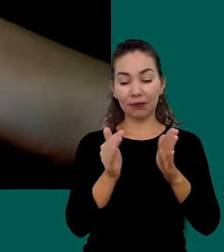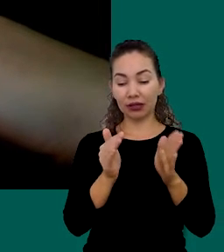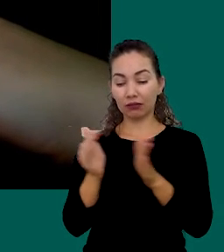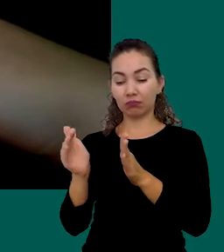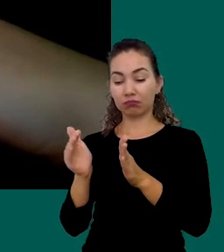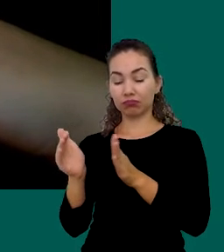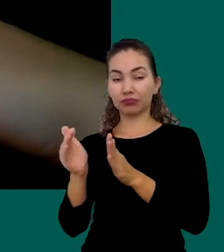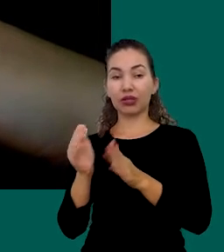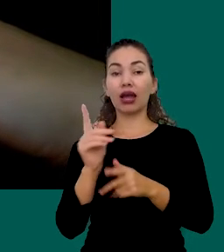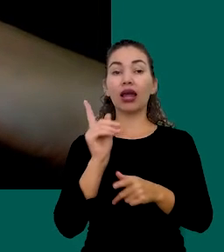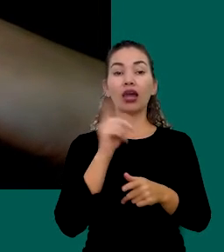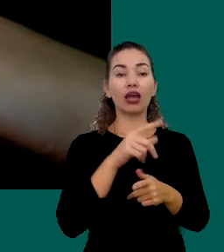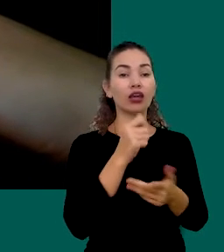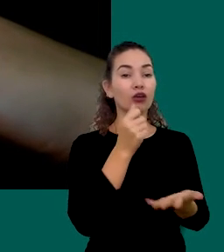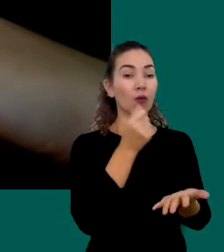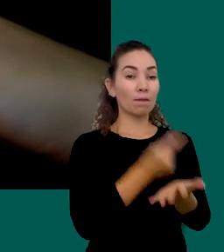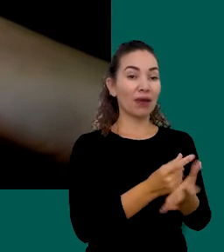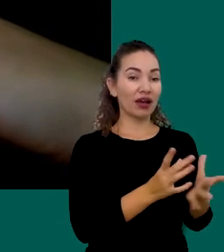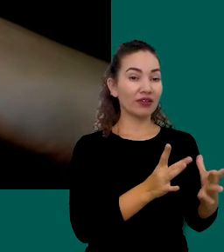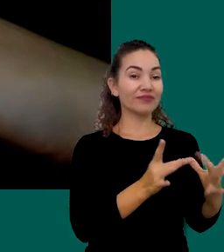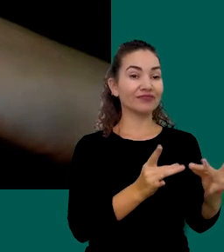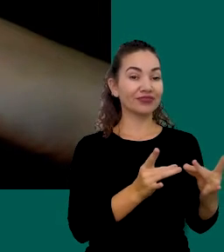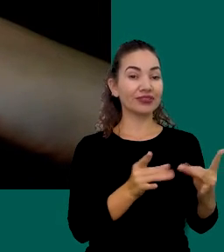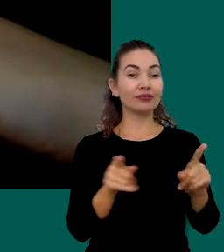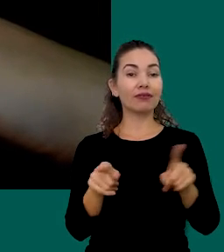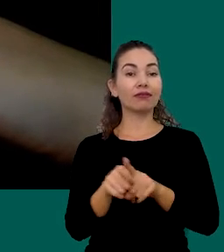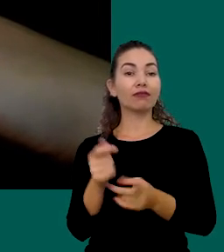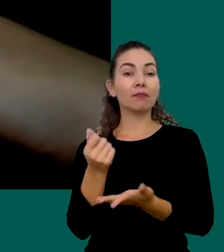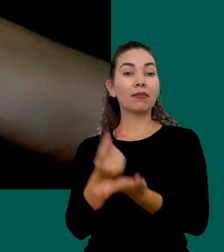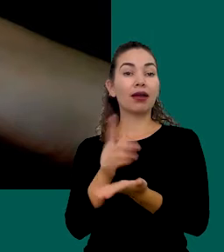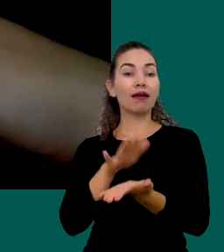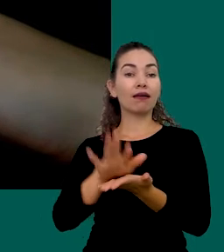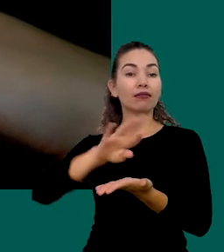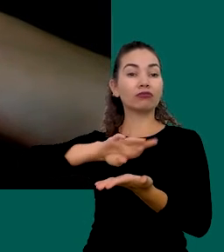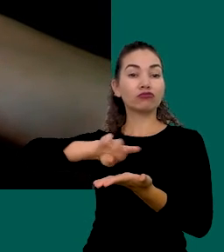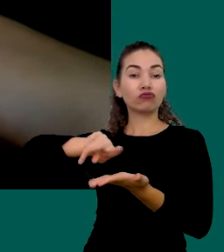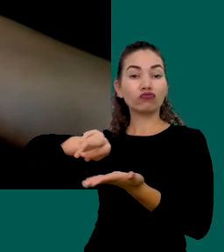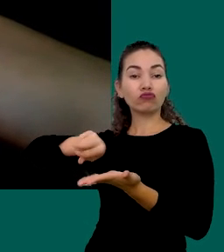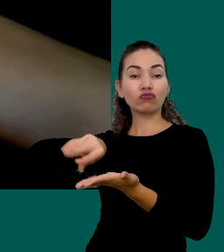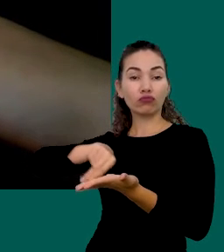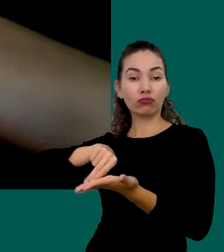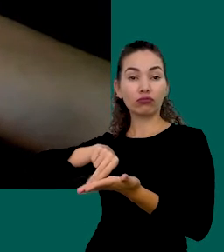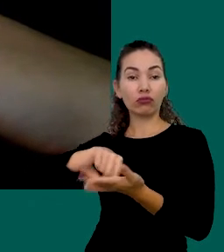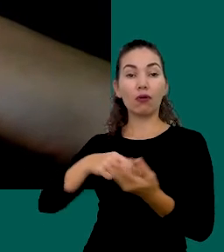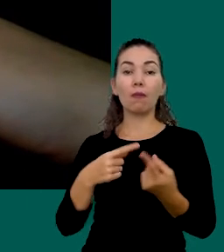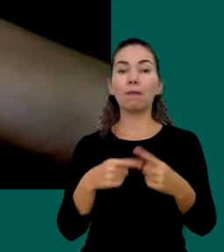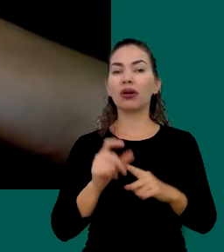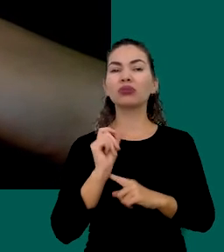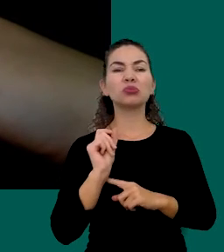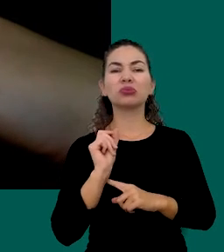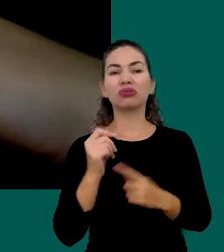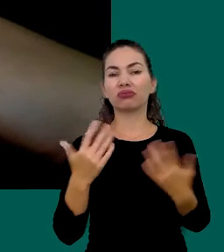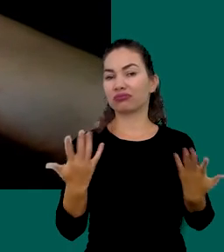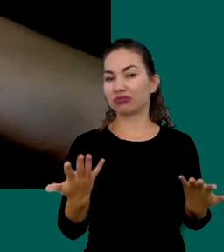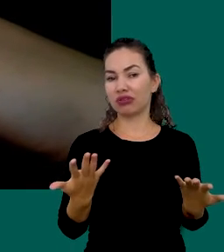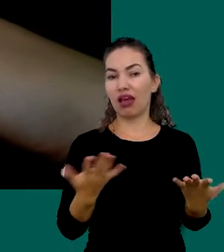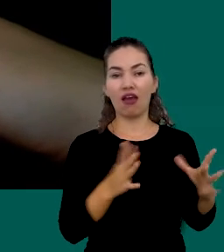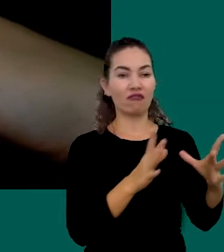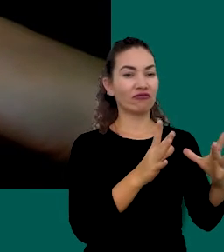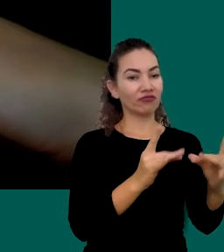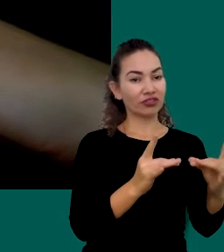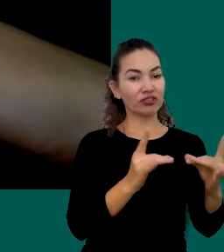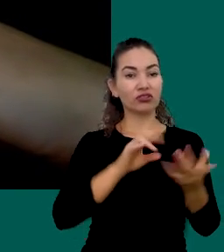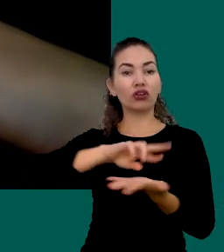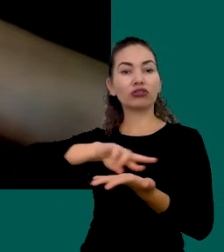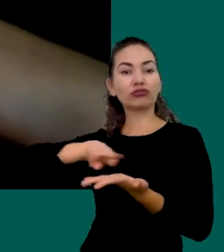Despesas Fixas E Despesas Variáveis Mas O que Que São Essas Despesas Fixas E